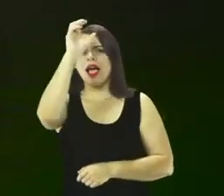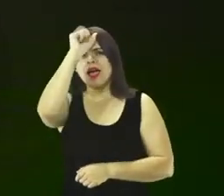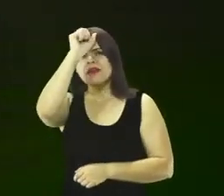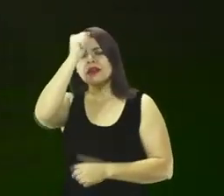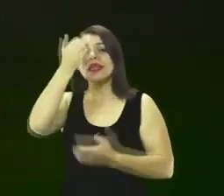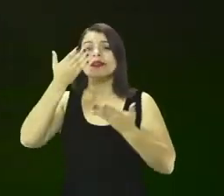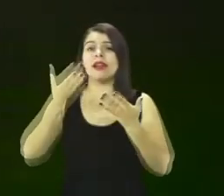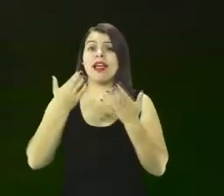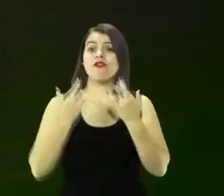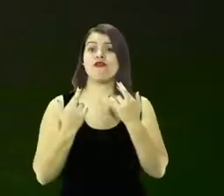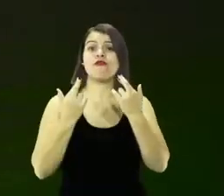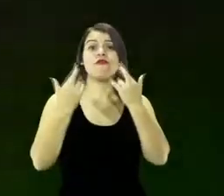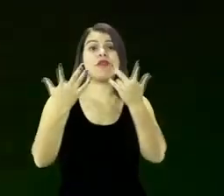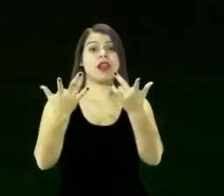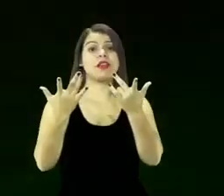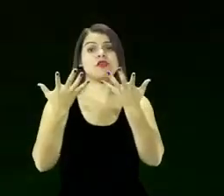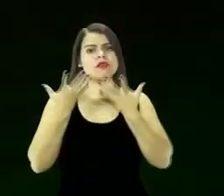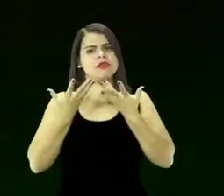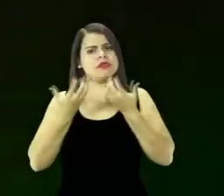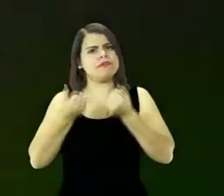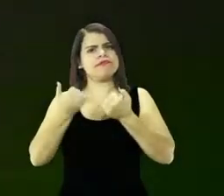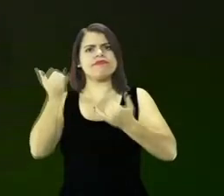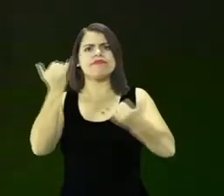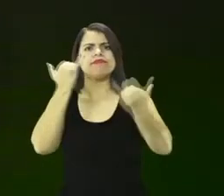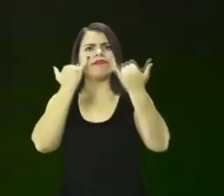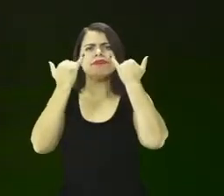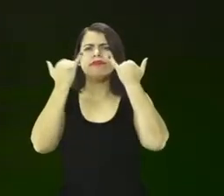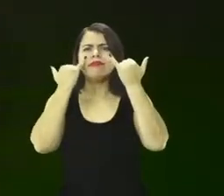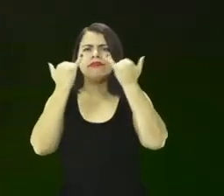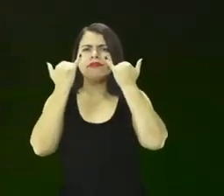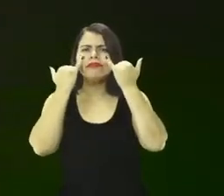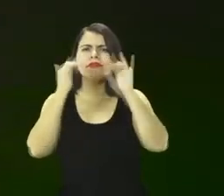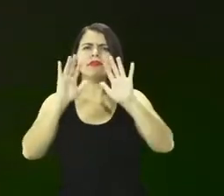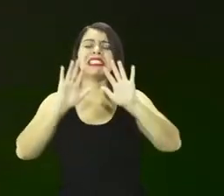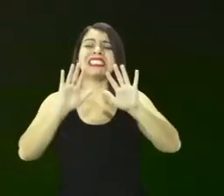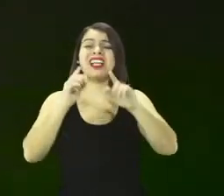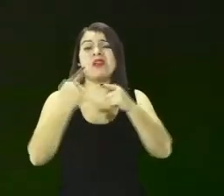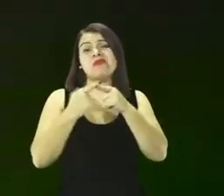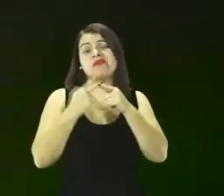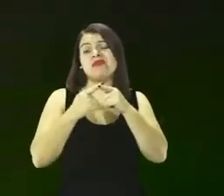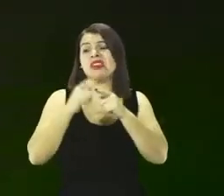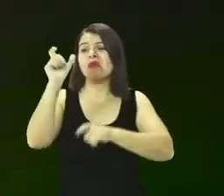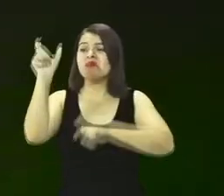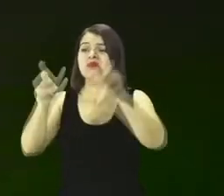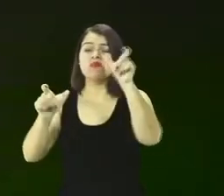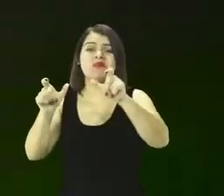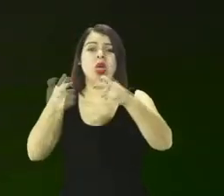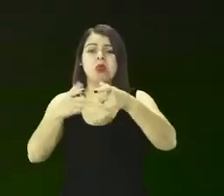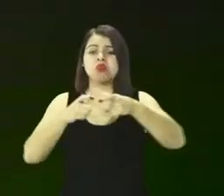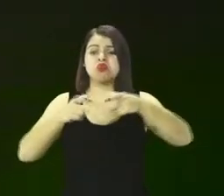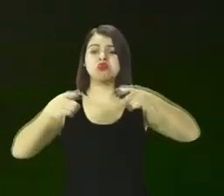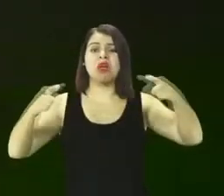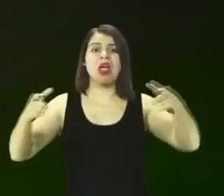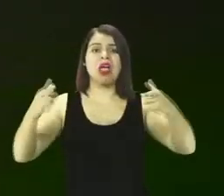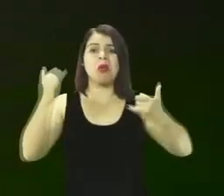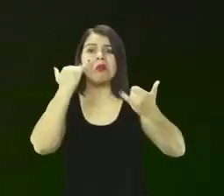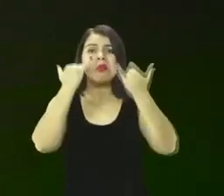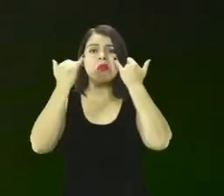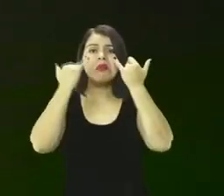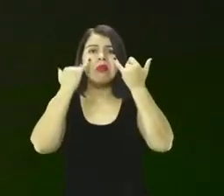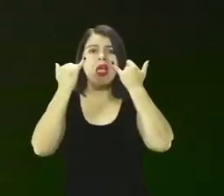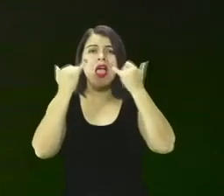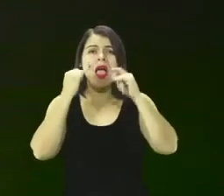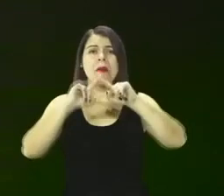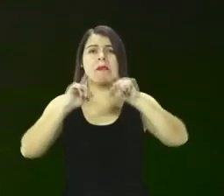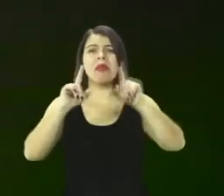e aprender de fato. Tem gente que tem muita informação, mas não consegue aprender. E